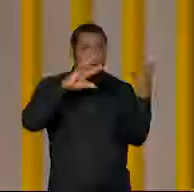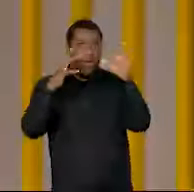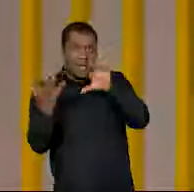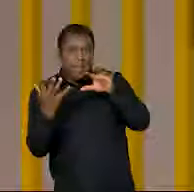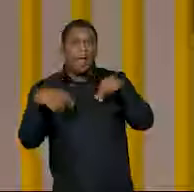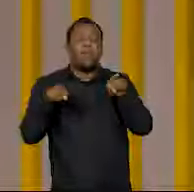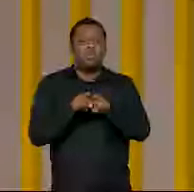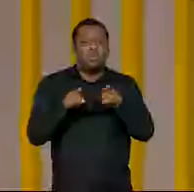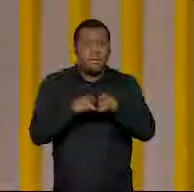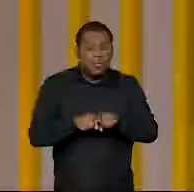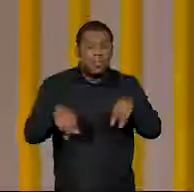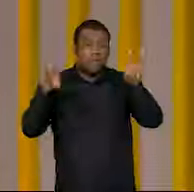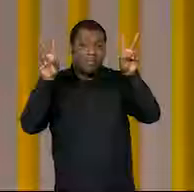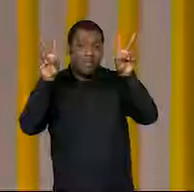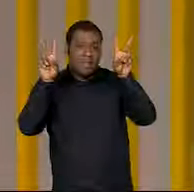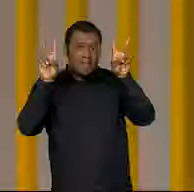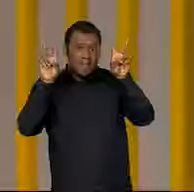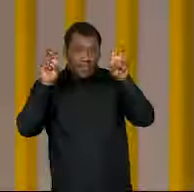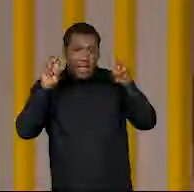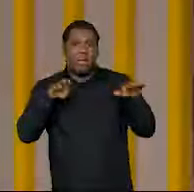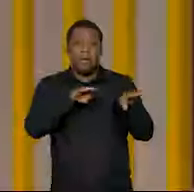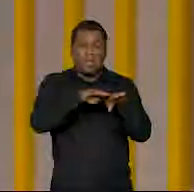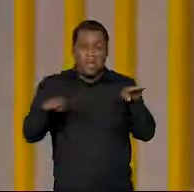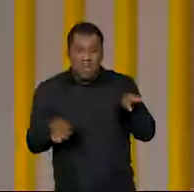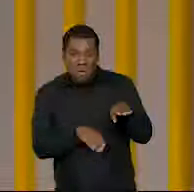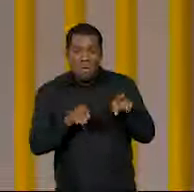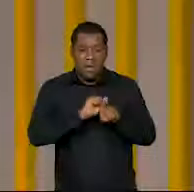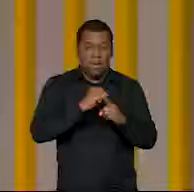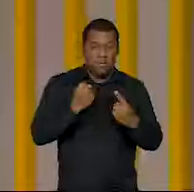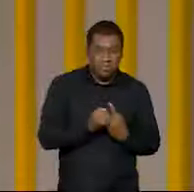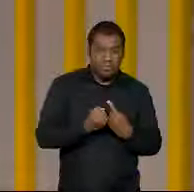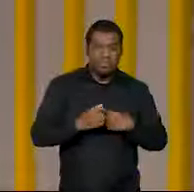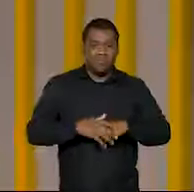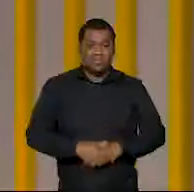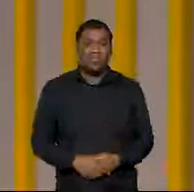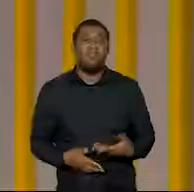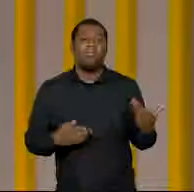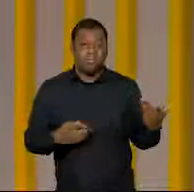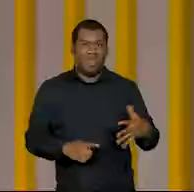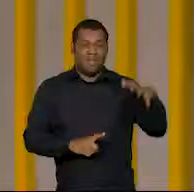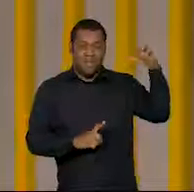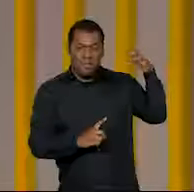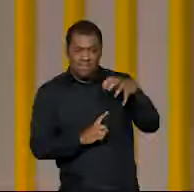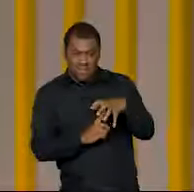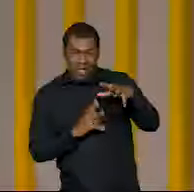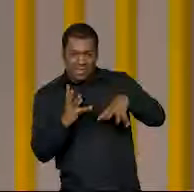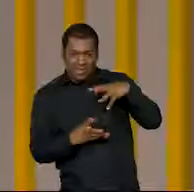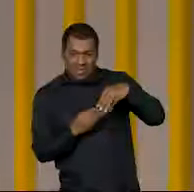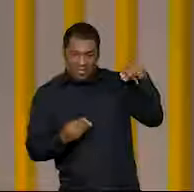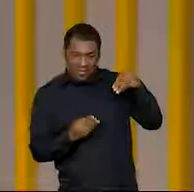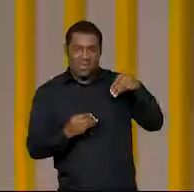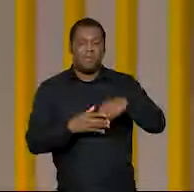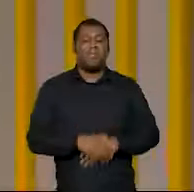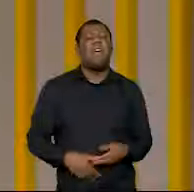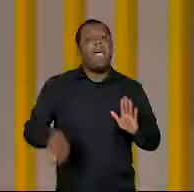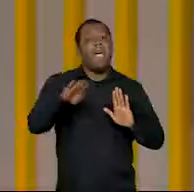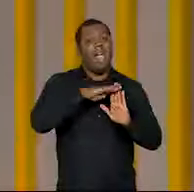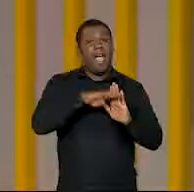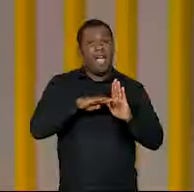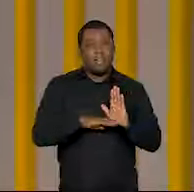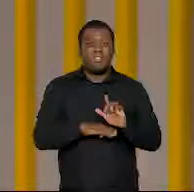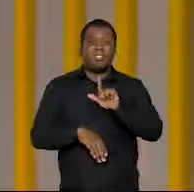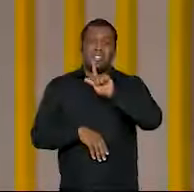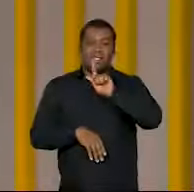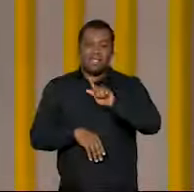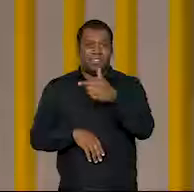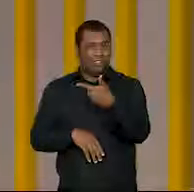encontro internacional que vai ocorrer nas dependências do pavilhão da Bienal, no Parque do Ibirapuera, faz parte da agenda do G20 Brasil.